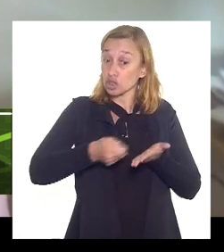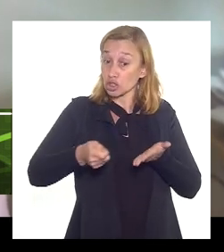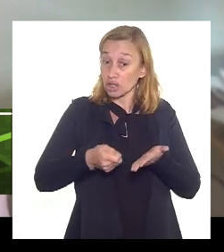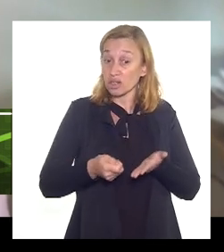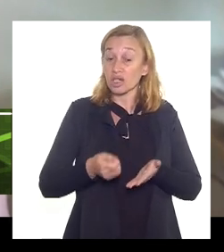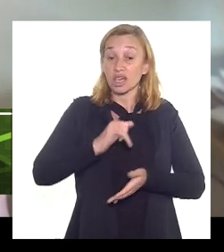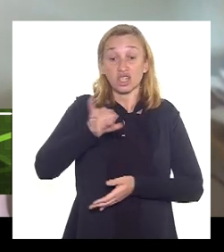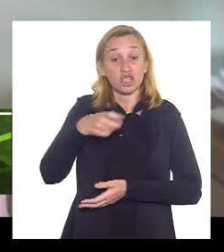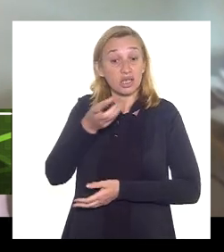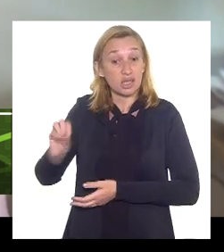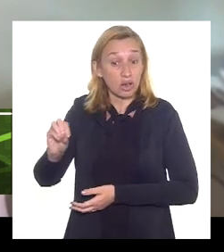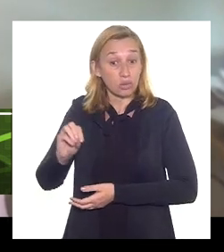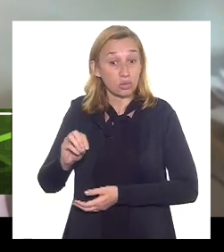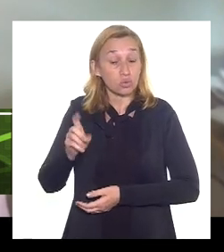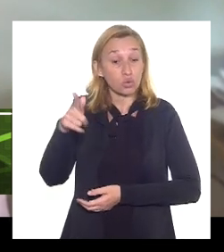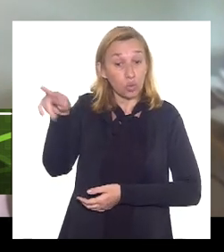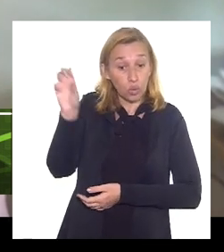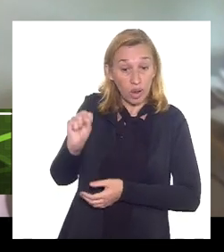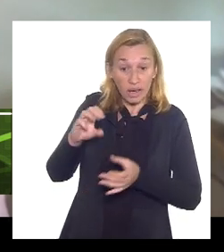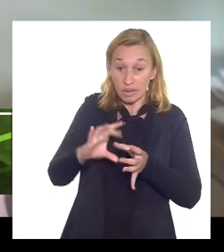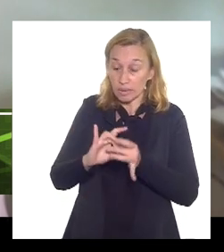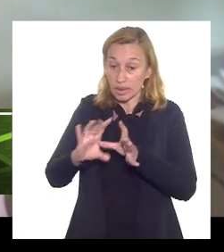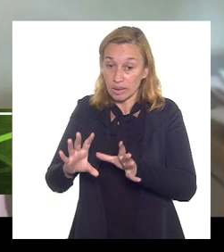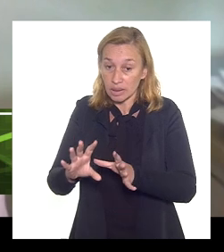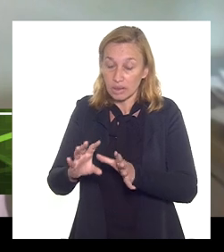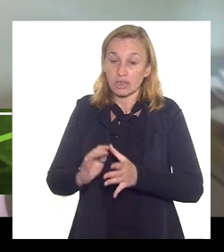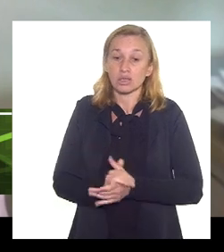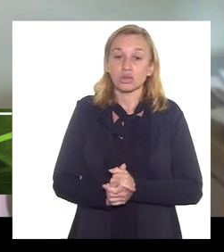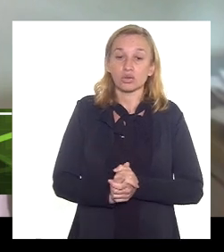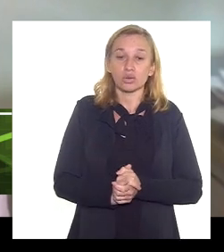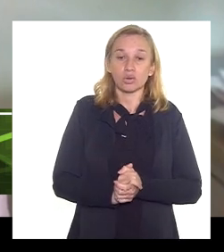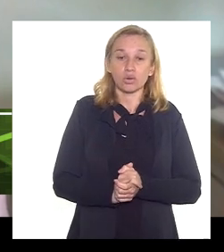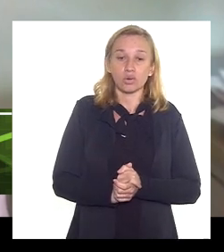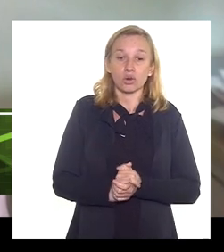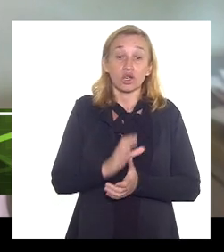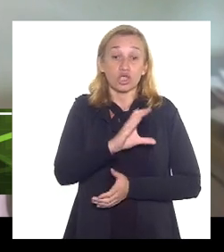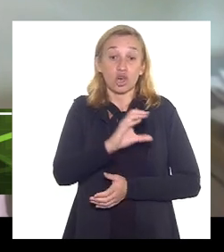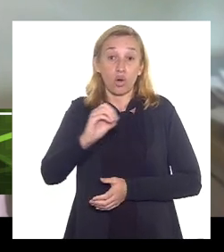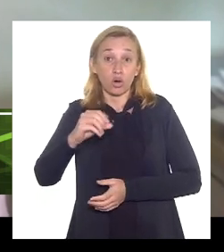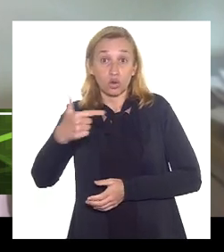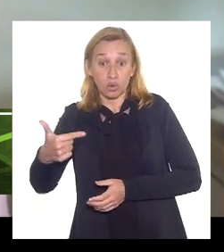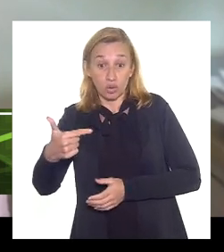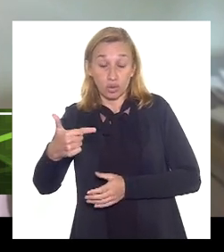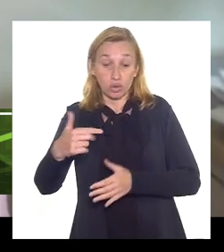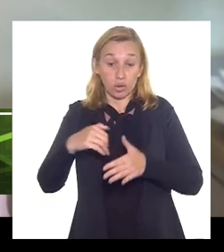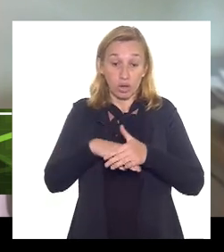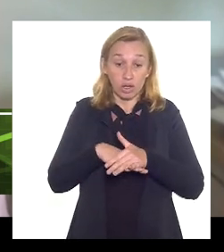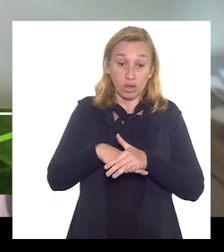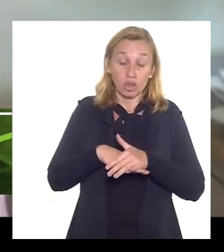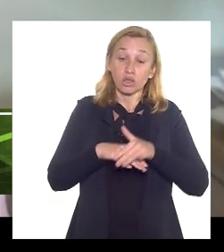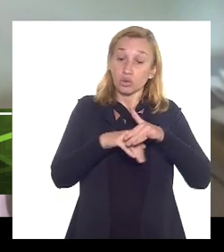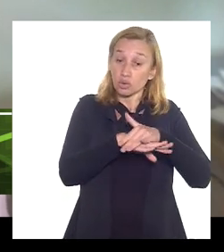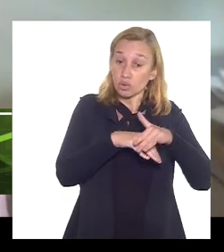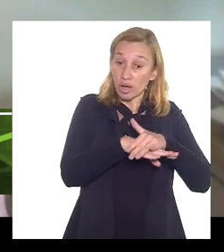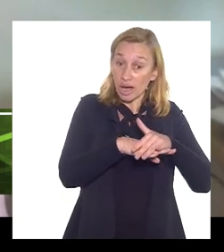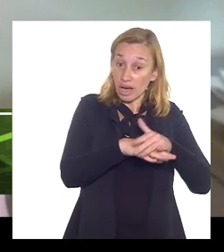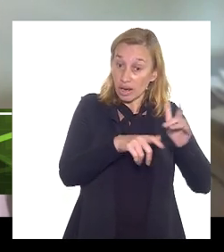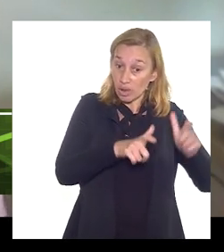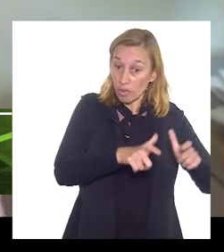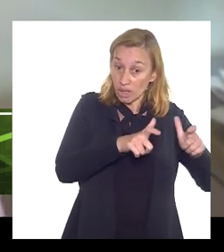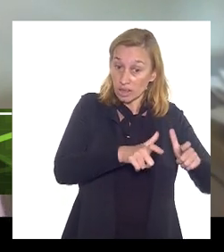rejeição do gás permite o armazenamento do CO2 nos reservatórios